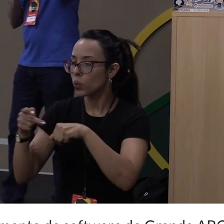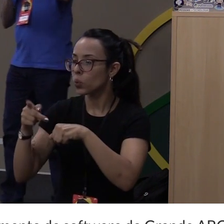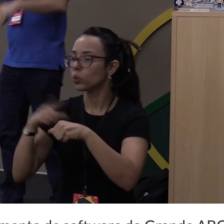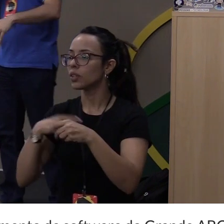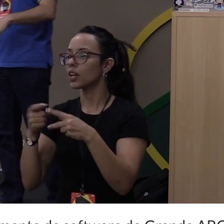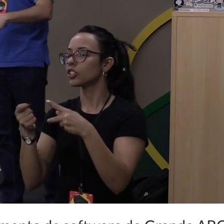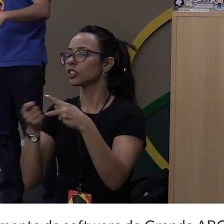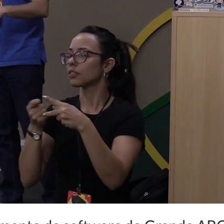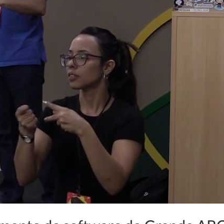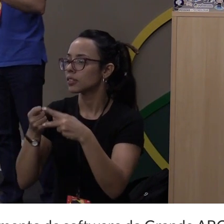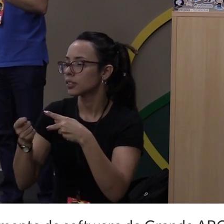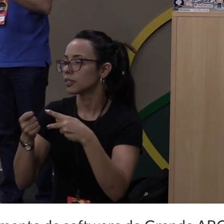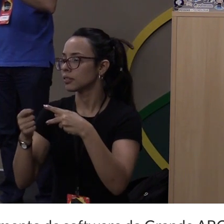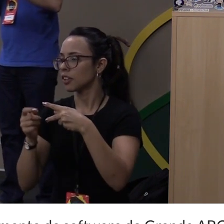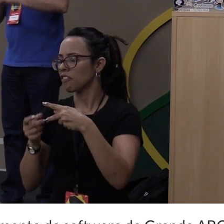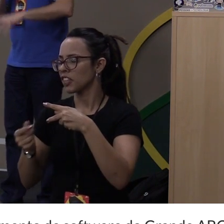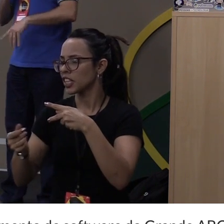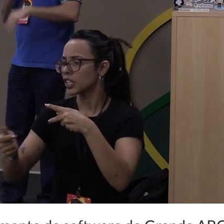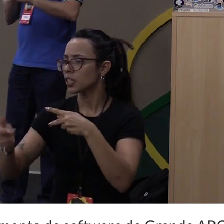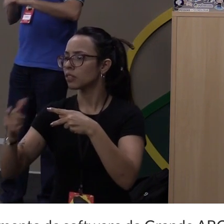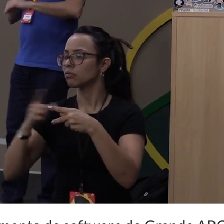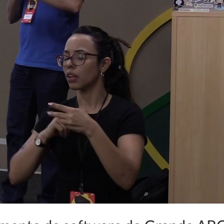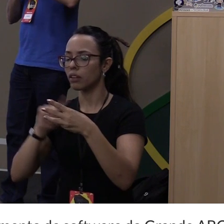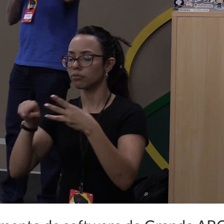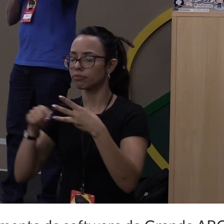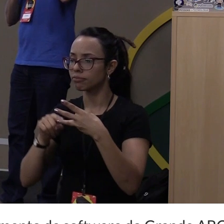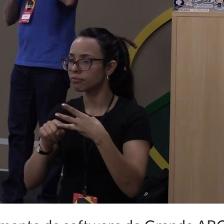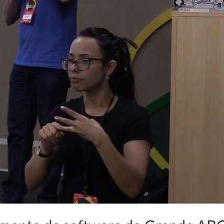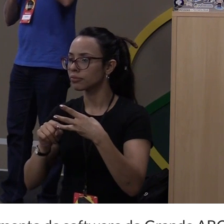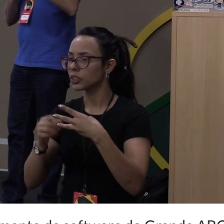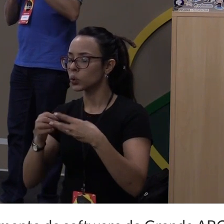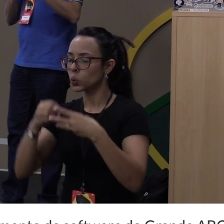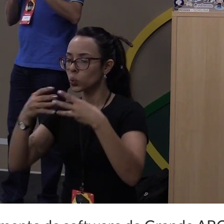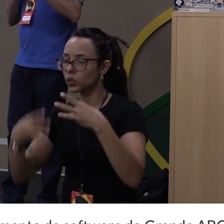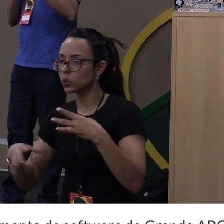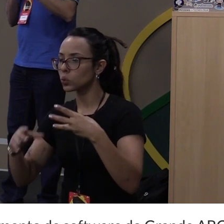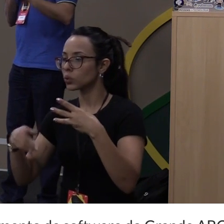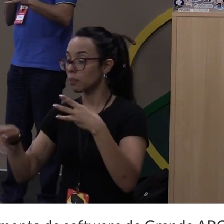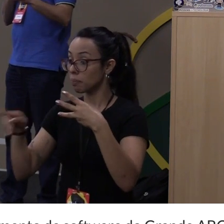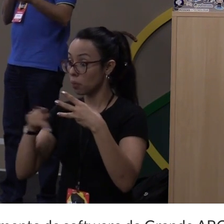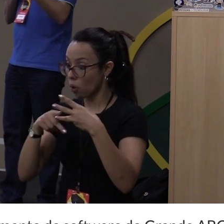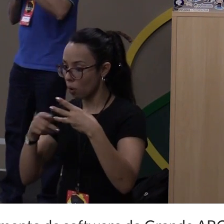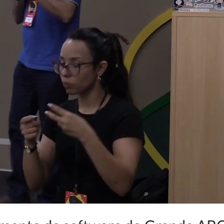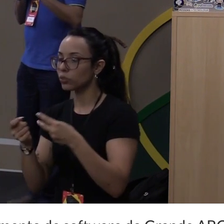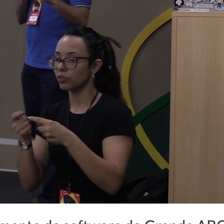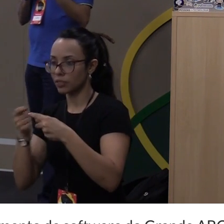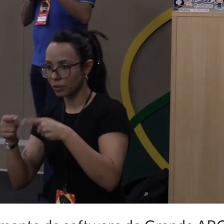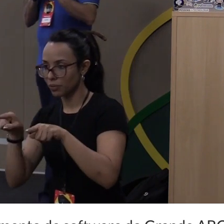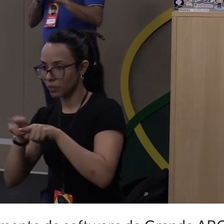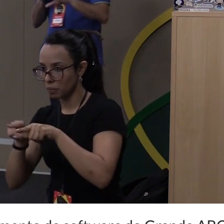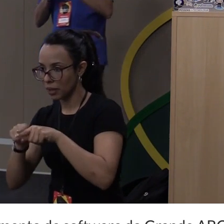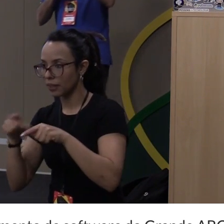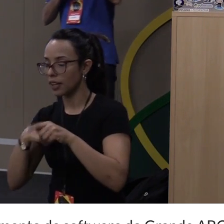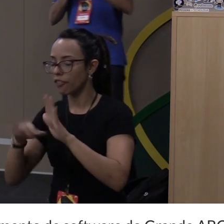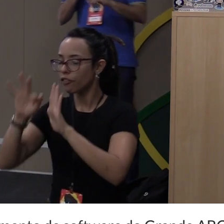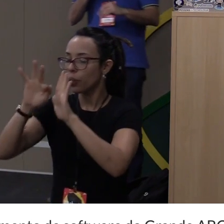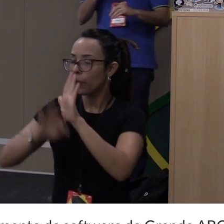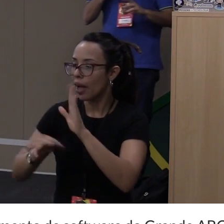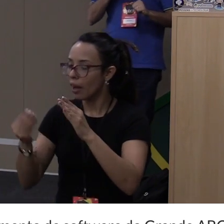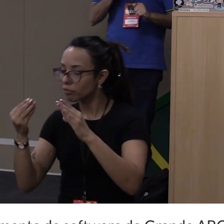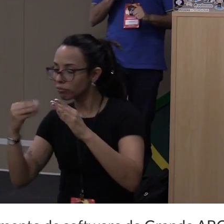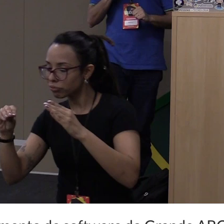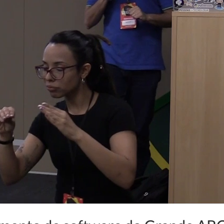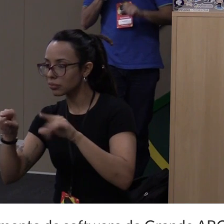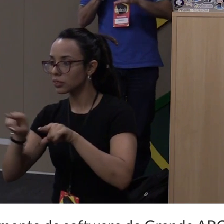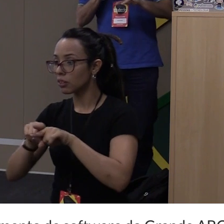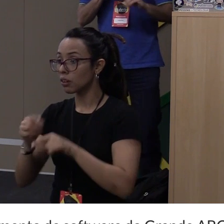scroll infinito. Tem um outro que o conteúdo é gerado por JavaScript. Tem um que tem que ter um formulário para logar. Então, é legal para você